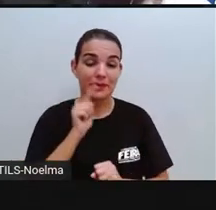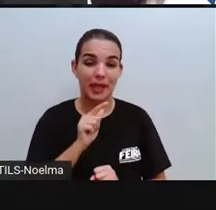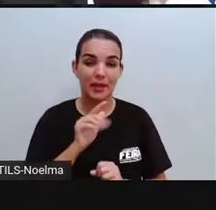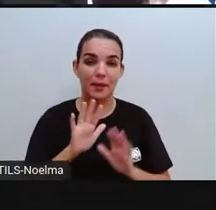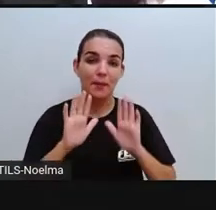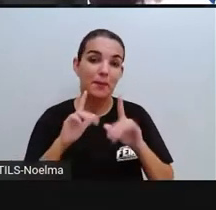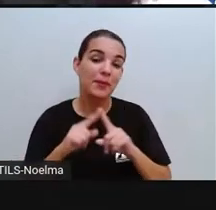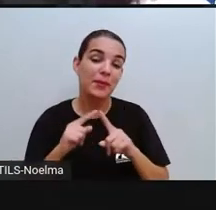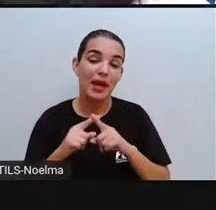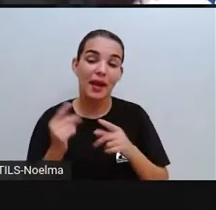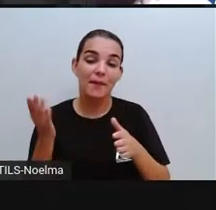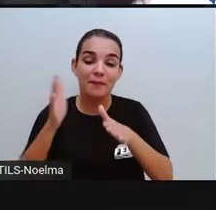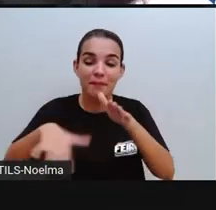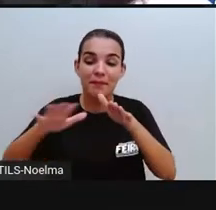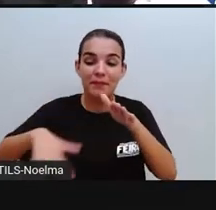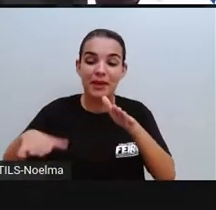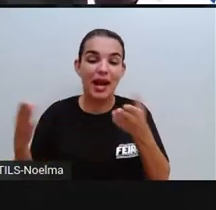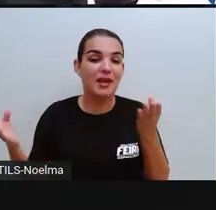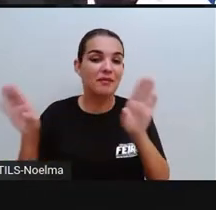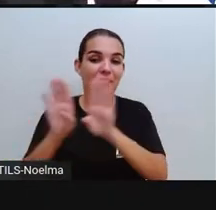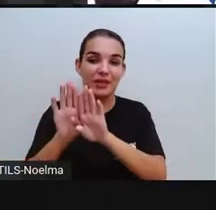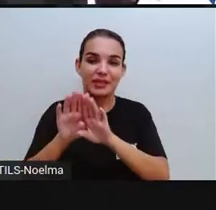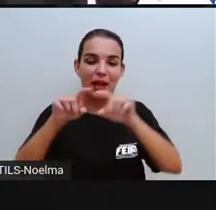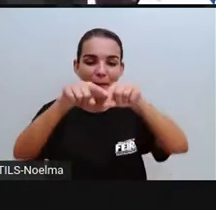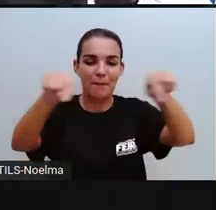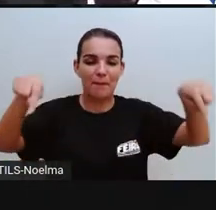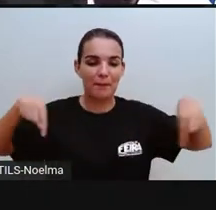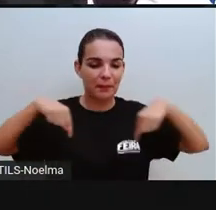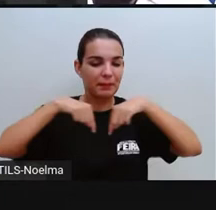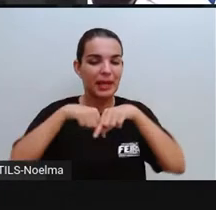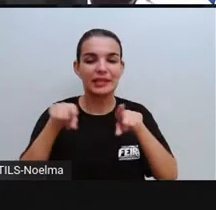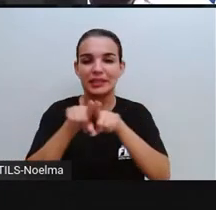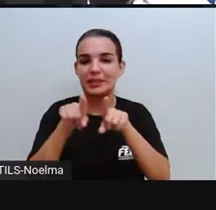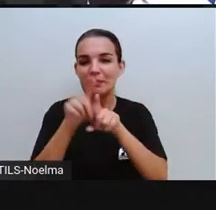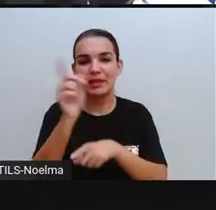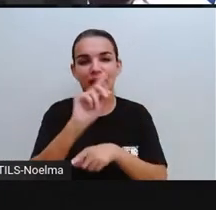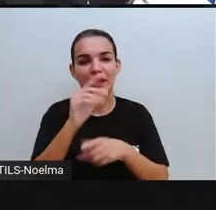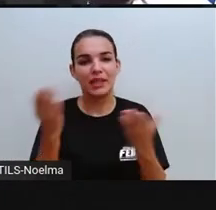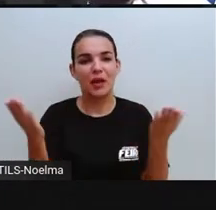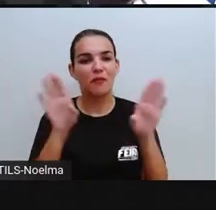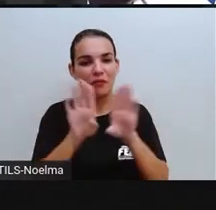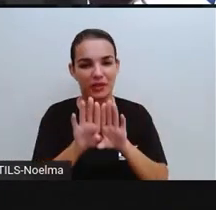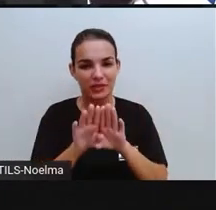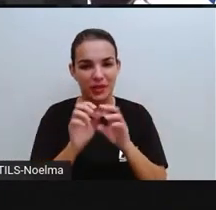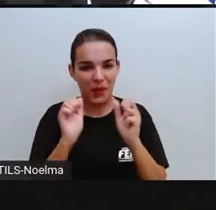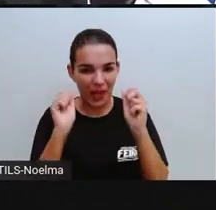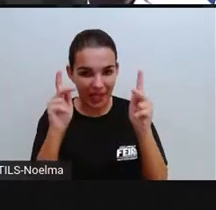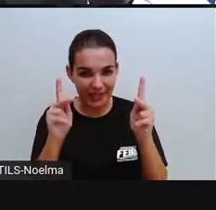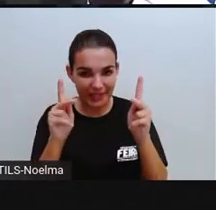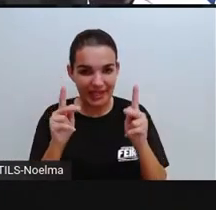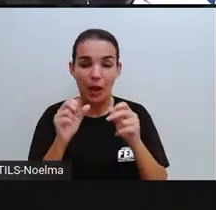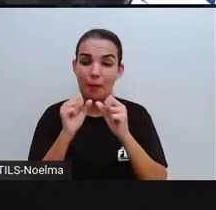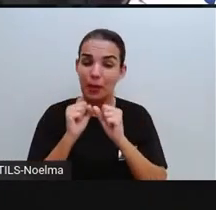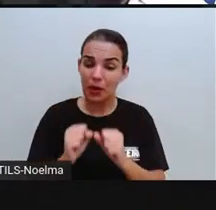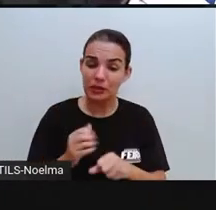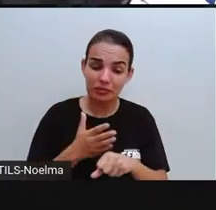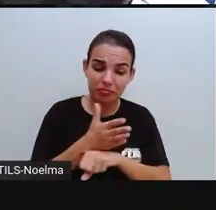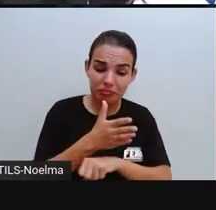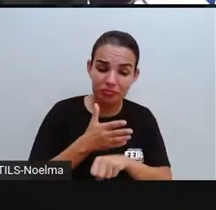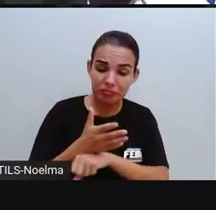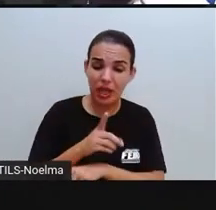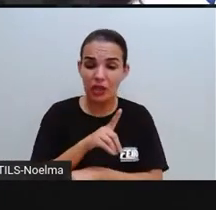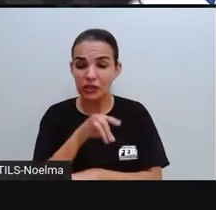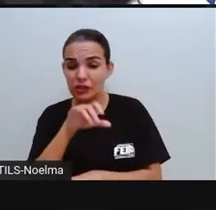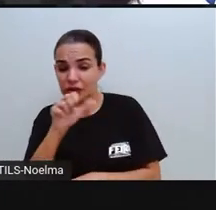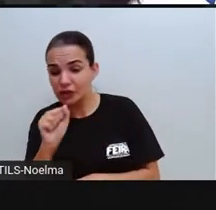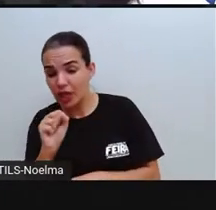tá? Porque praia não fecha, praça não fecha. Então são espaços abertos, tá? Podemos frequentá-los durante